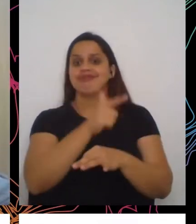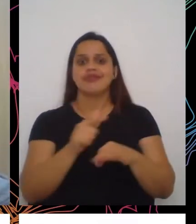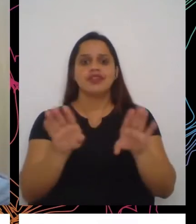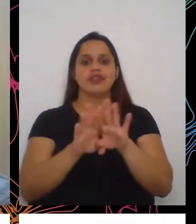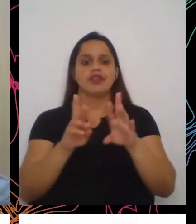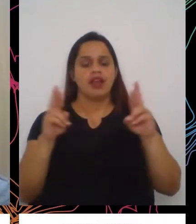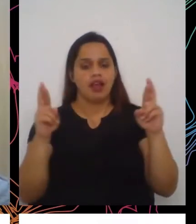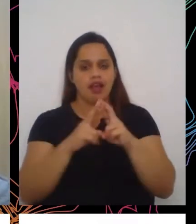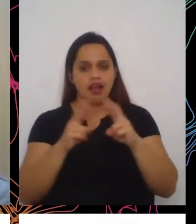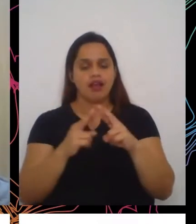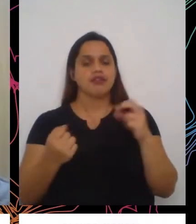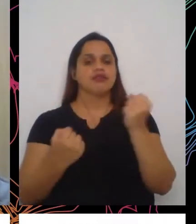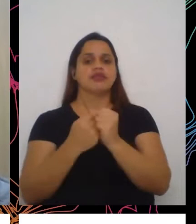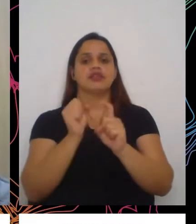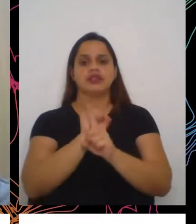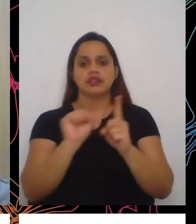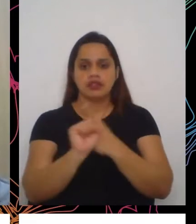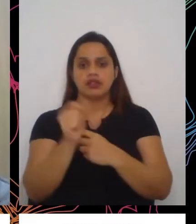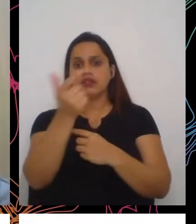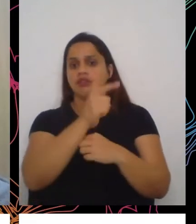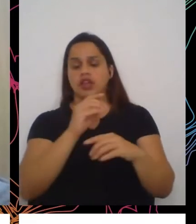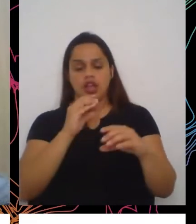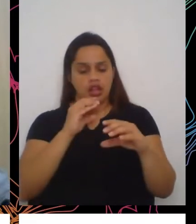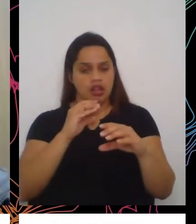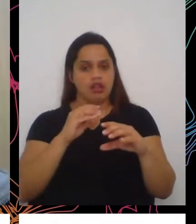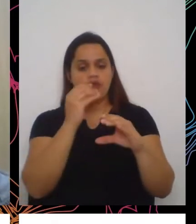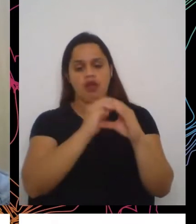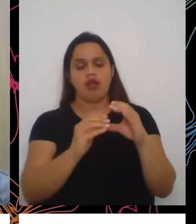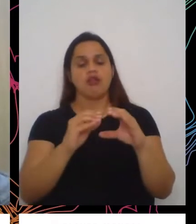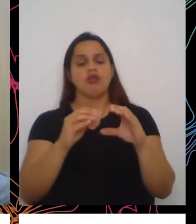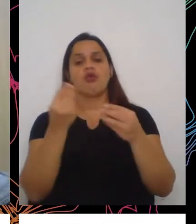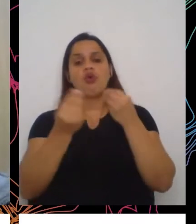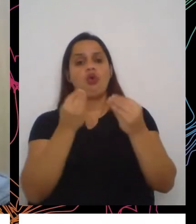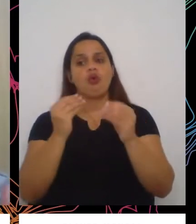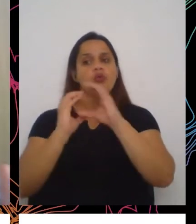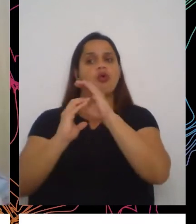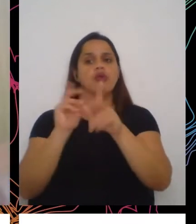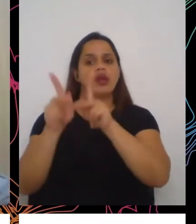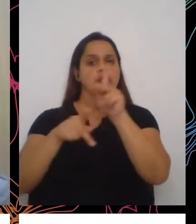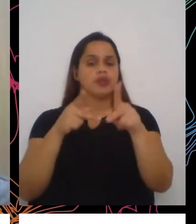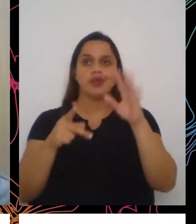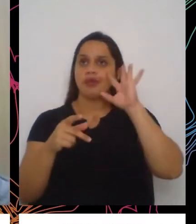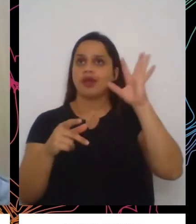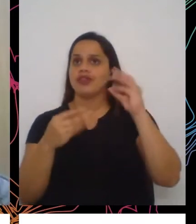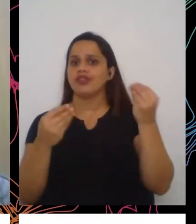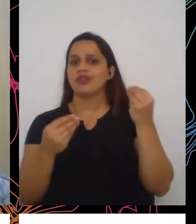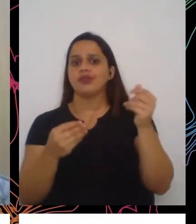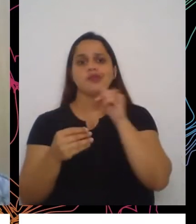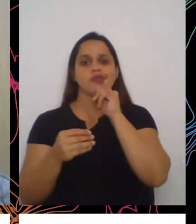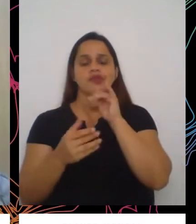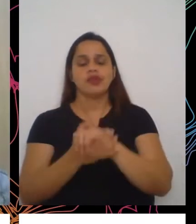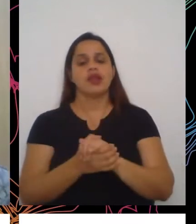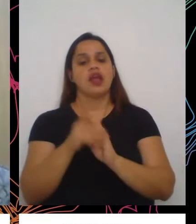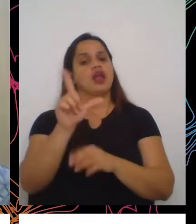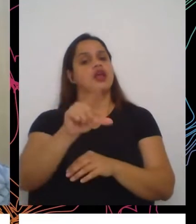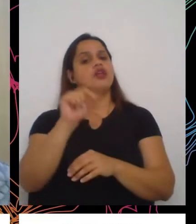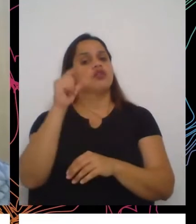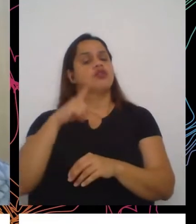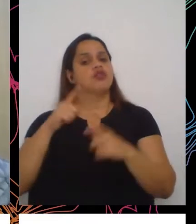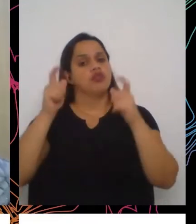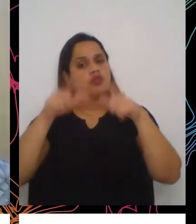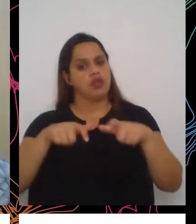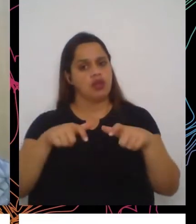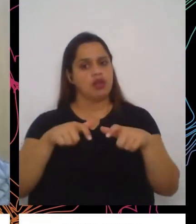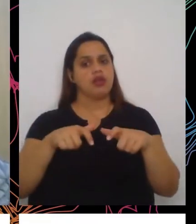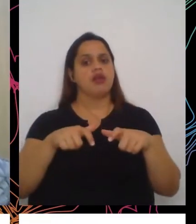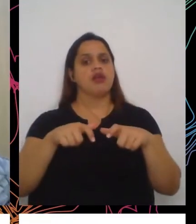sem um canal de comunicação com a população, então, imaginem, né, gente, que a opção de ter uma rede do Sistema